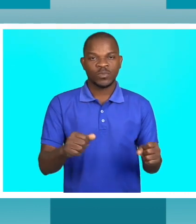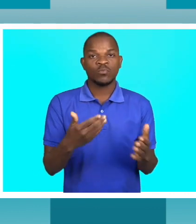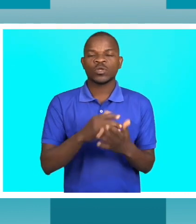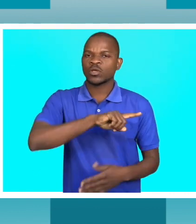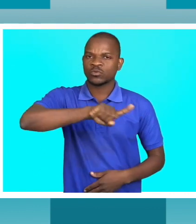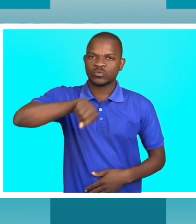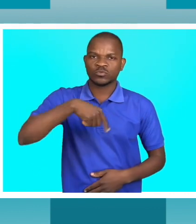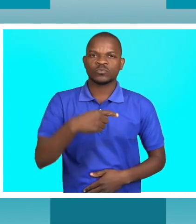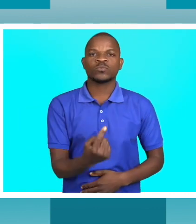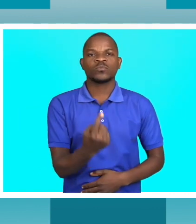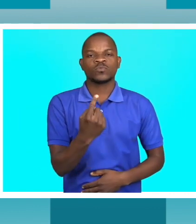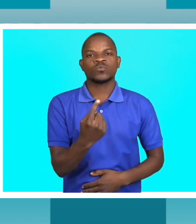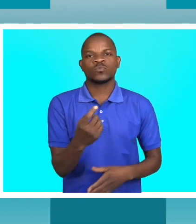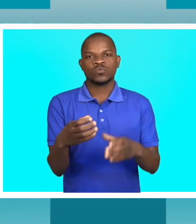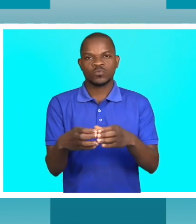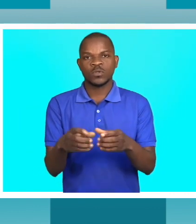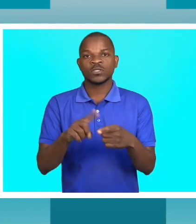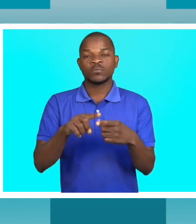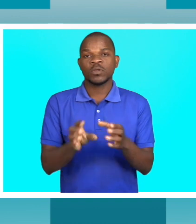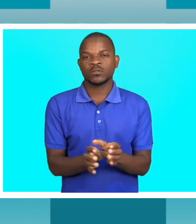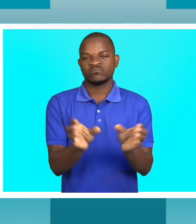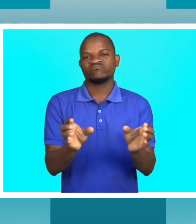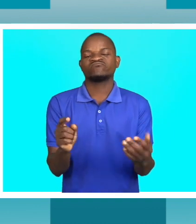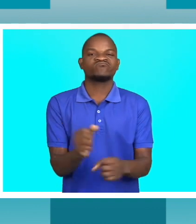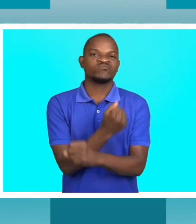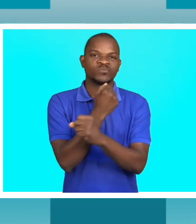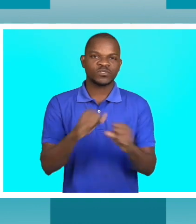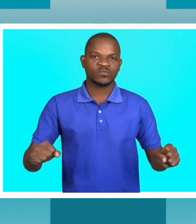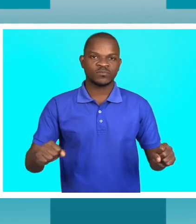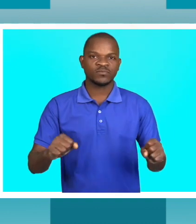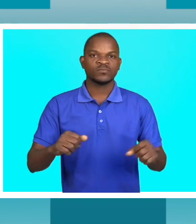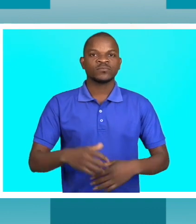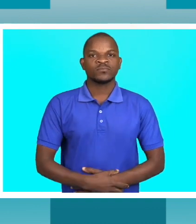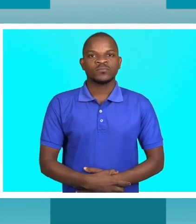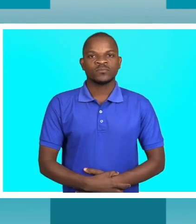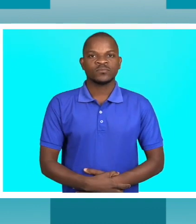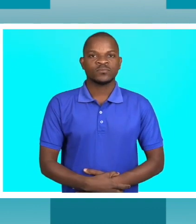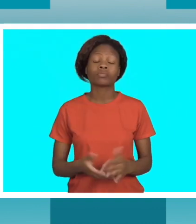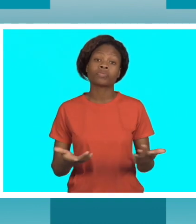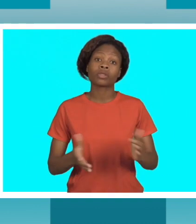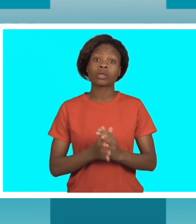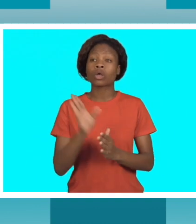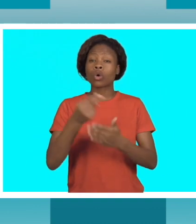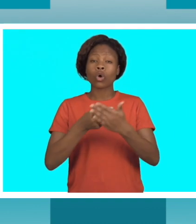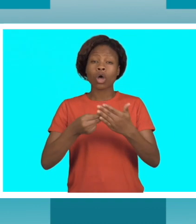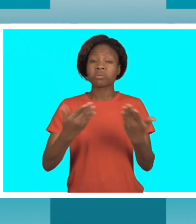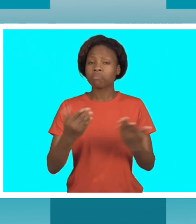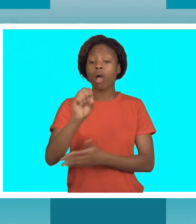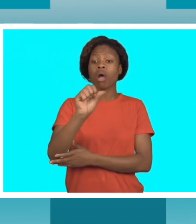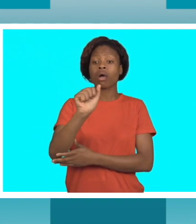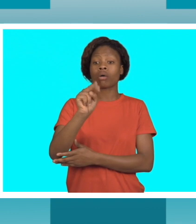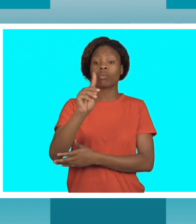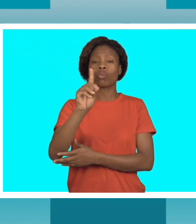sem excluir, porque nós somos um todo. E acho que essa separação não faz sentido. Além do teatro,